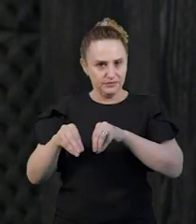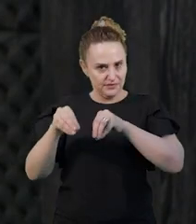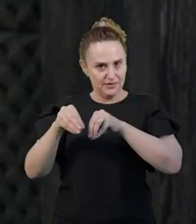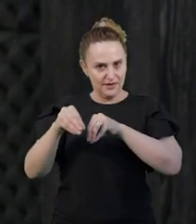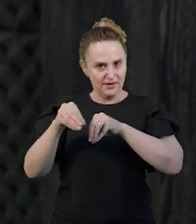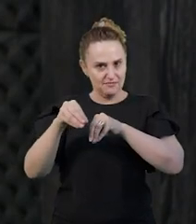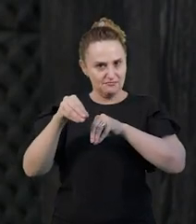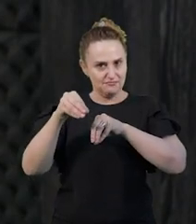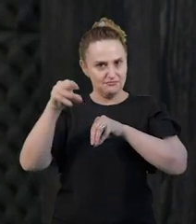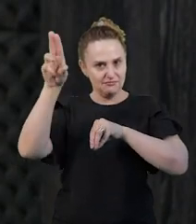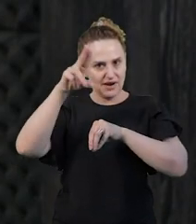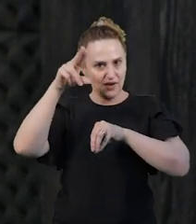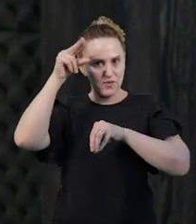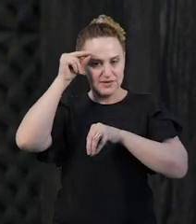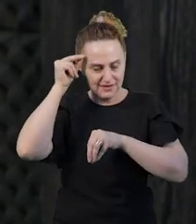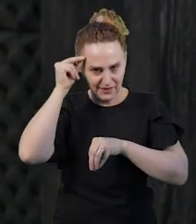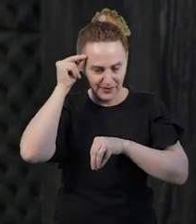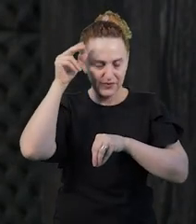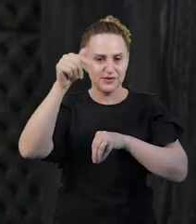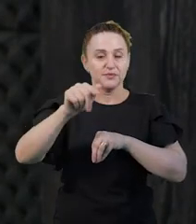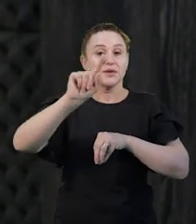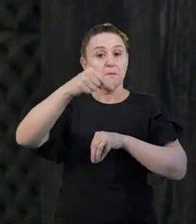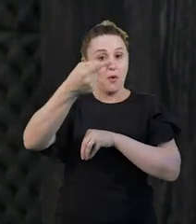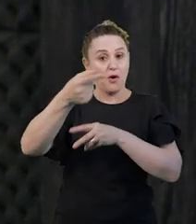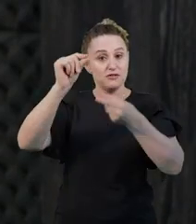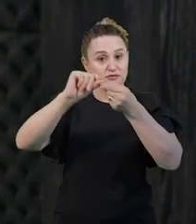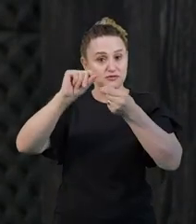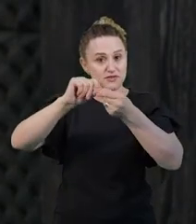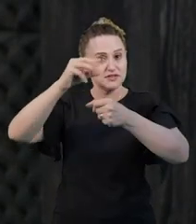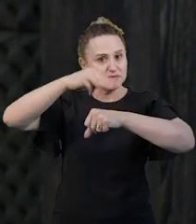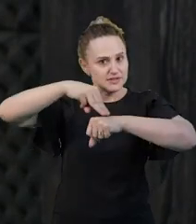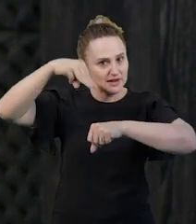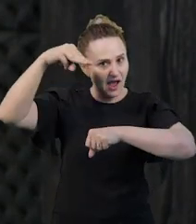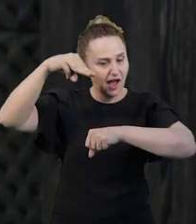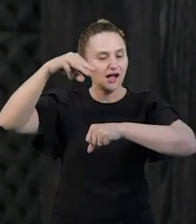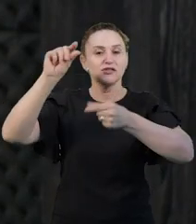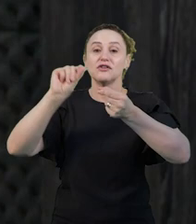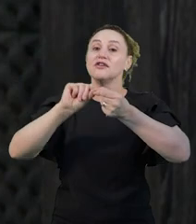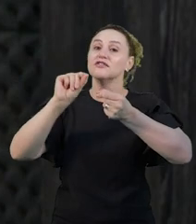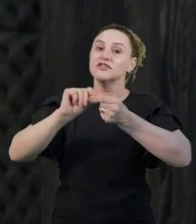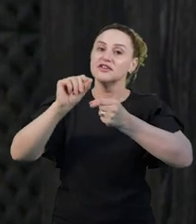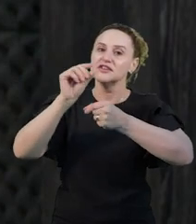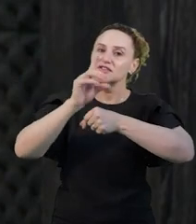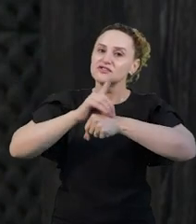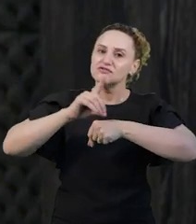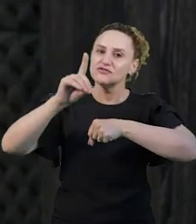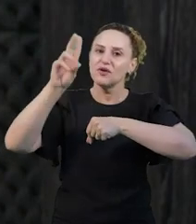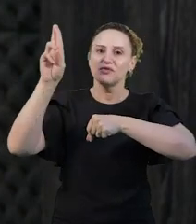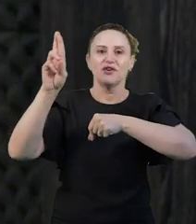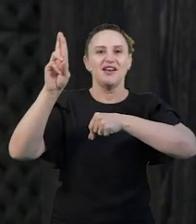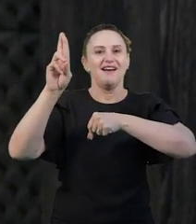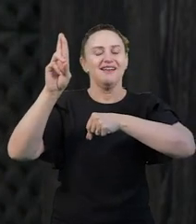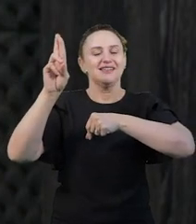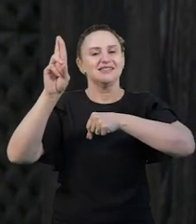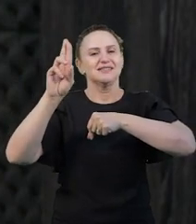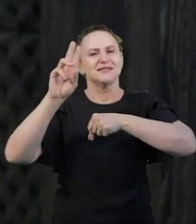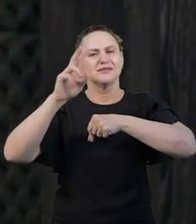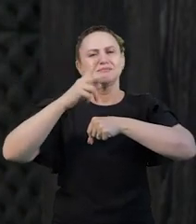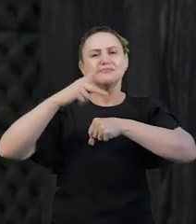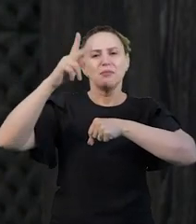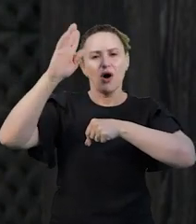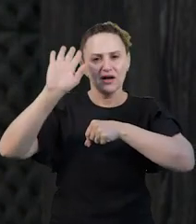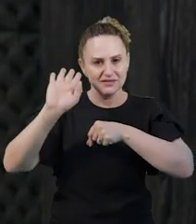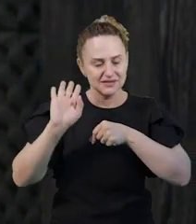depois fiz mestrado, fiz doutorado, fiz pós-doutorado, né? E sempre